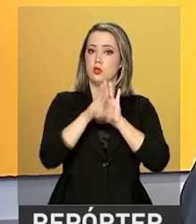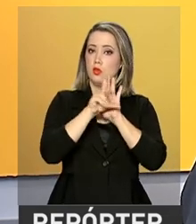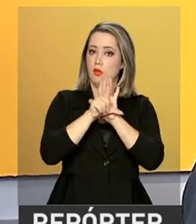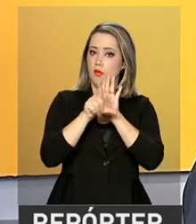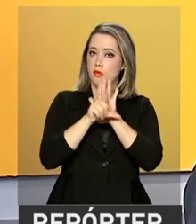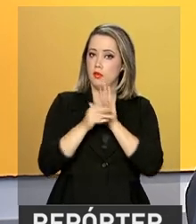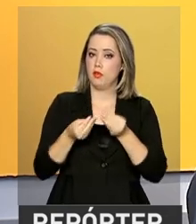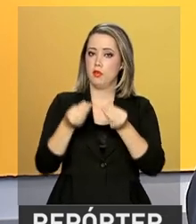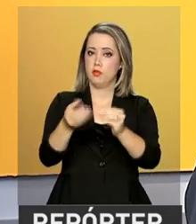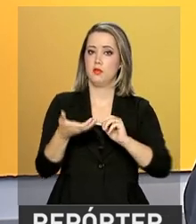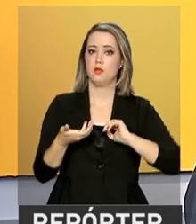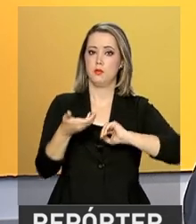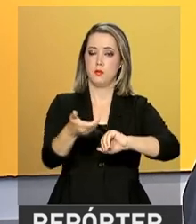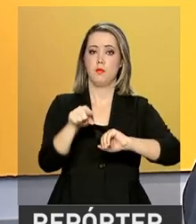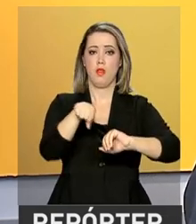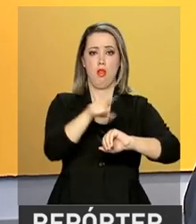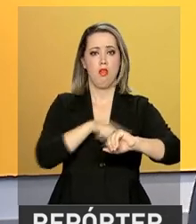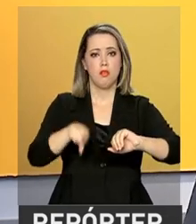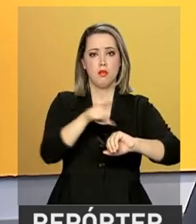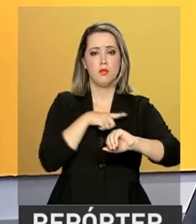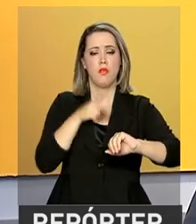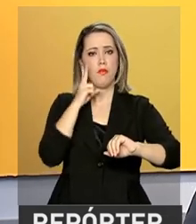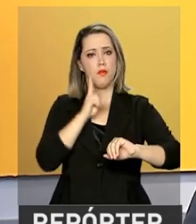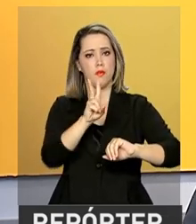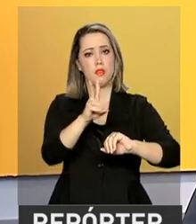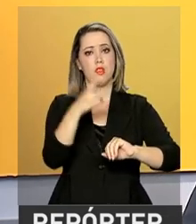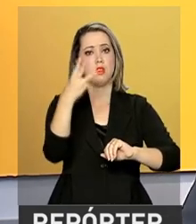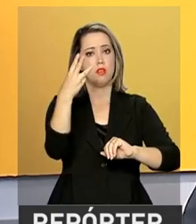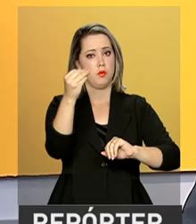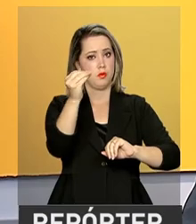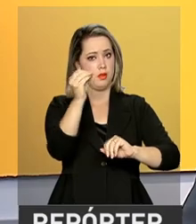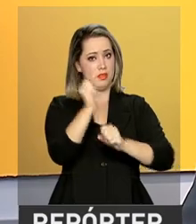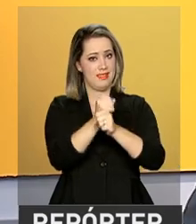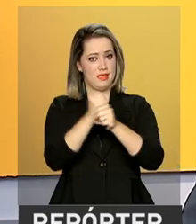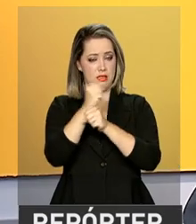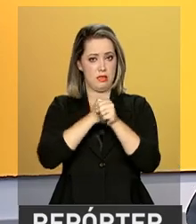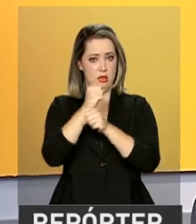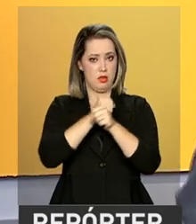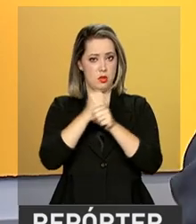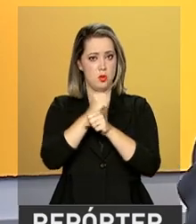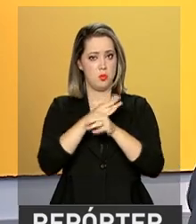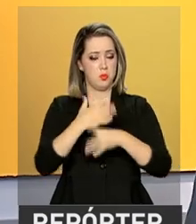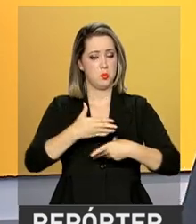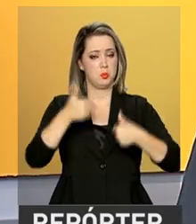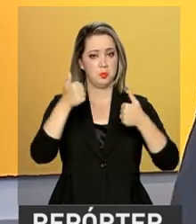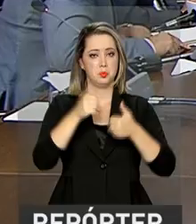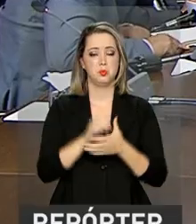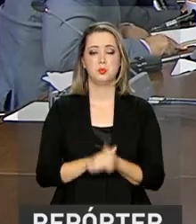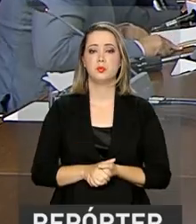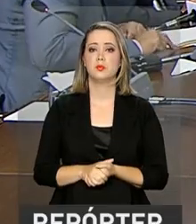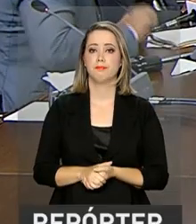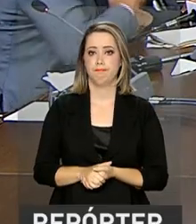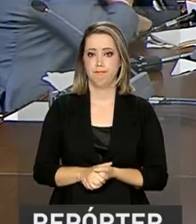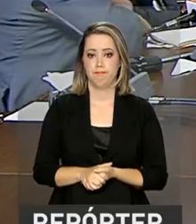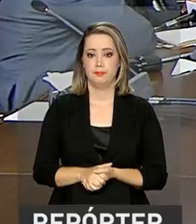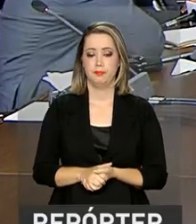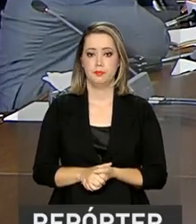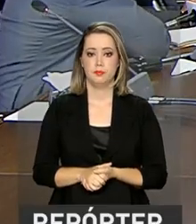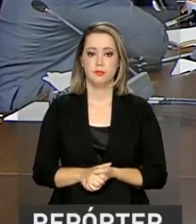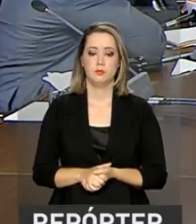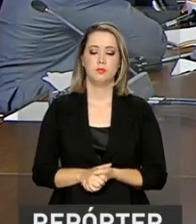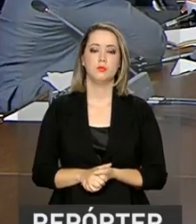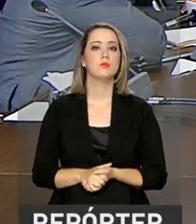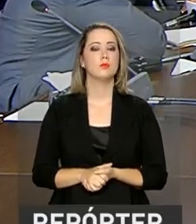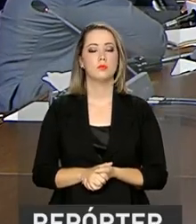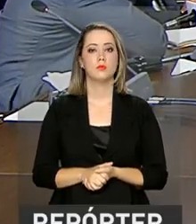pelo governo à Câmara previa a sustentabilidade por cerca de 30 anos. Nós